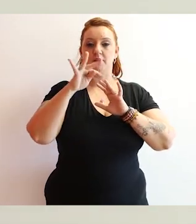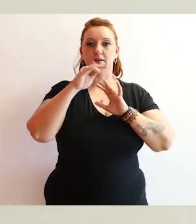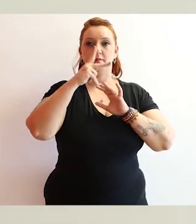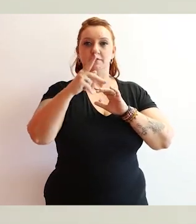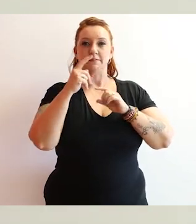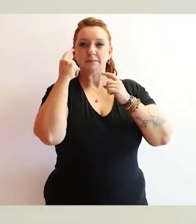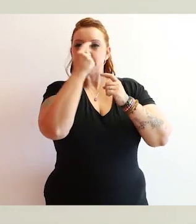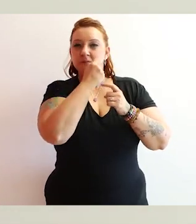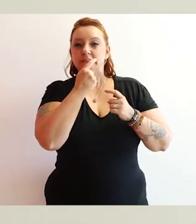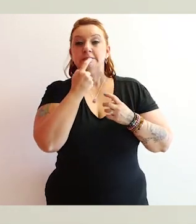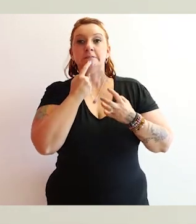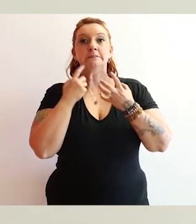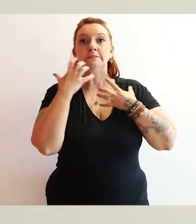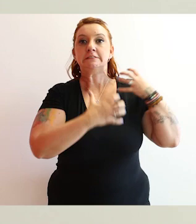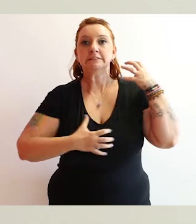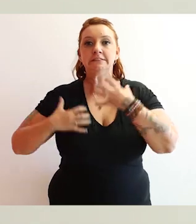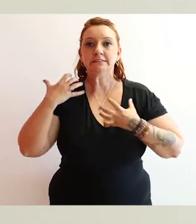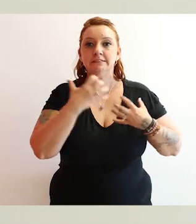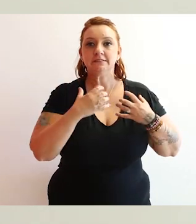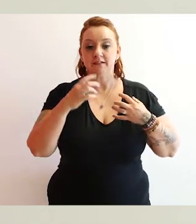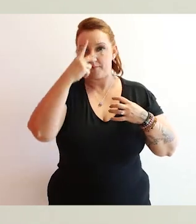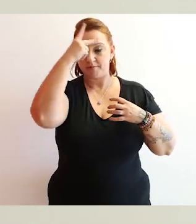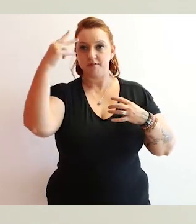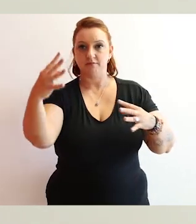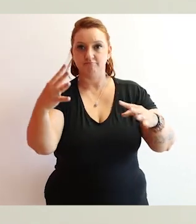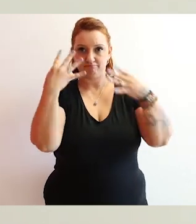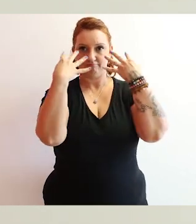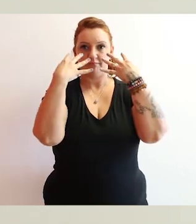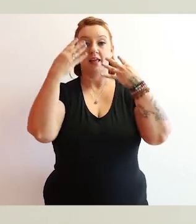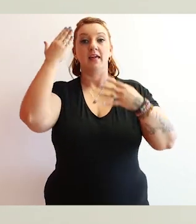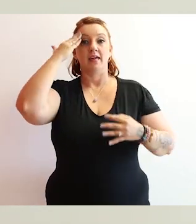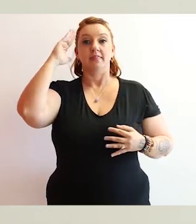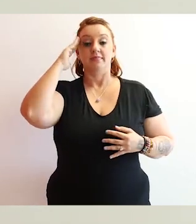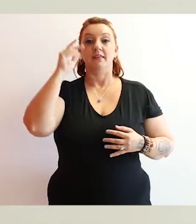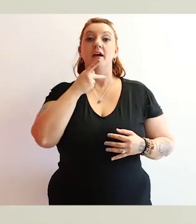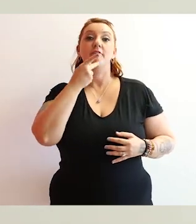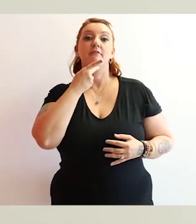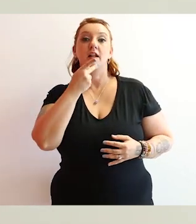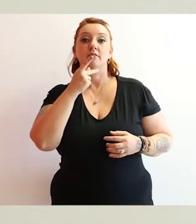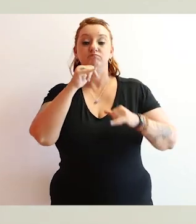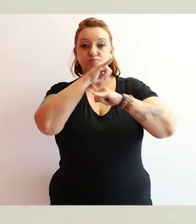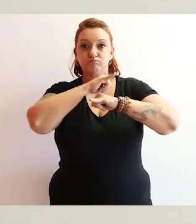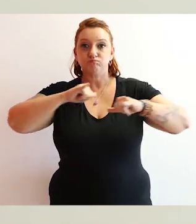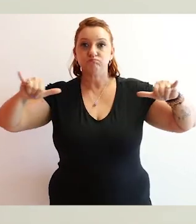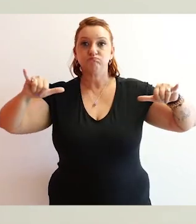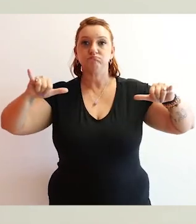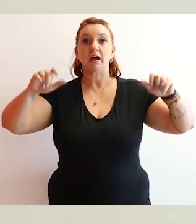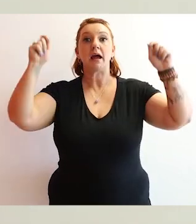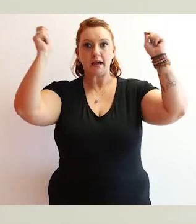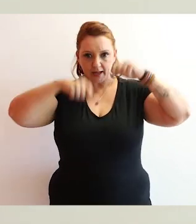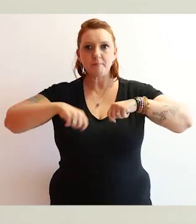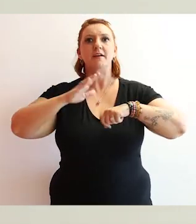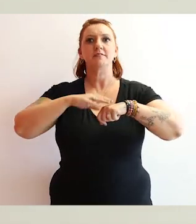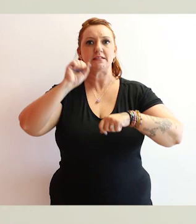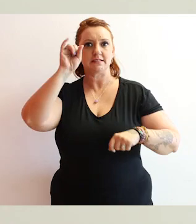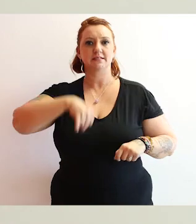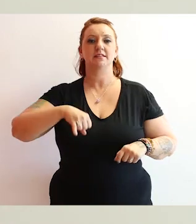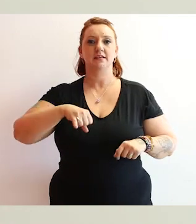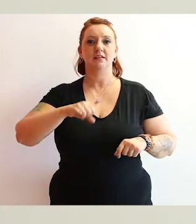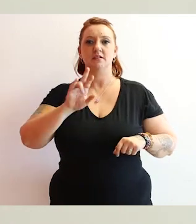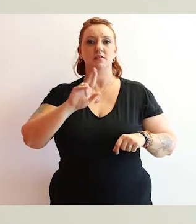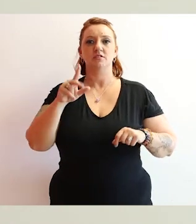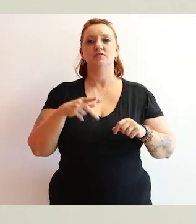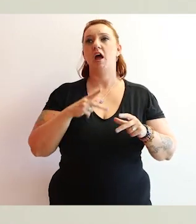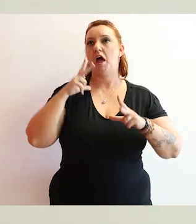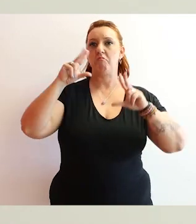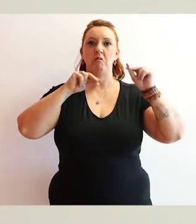quem me escuta entenda que o que eu estou falando eu vou ser capaz de executar. Que não é simplesmente uma balela, que eu não estou falando por falar, mas